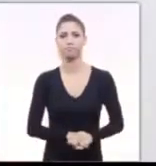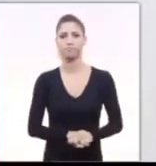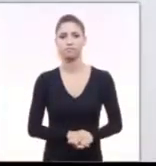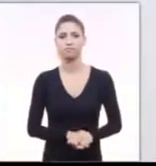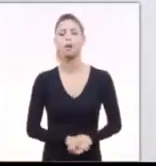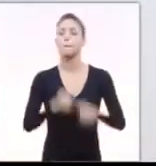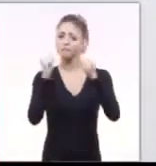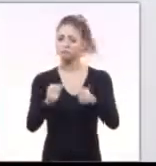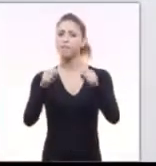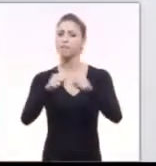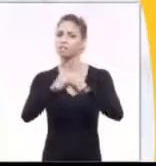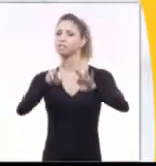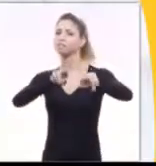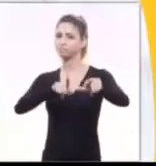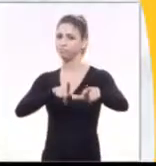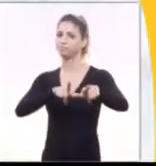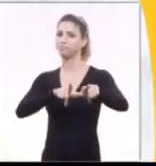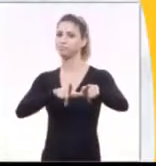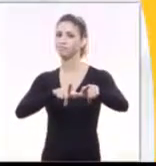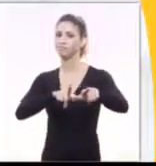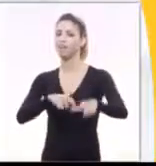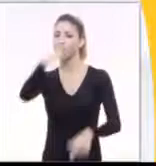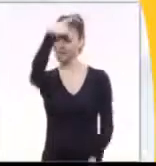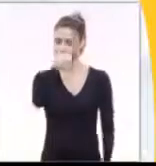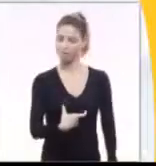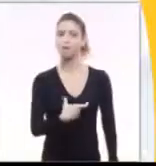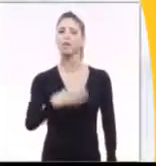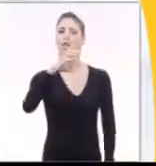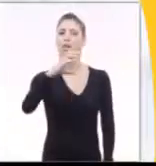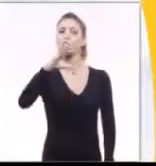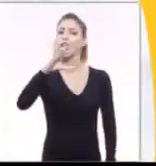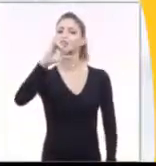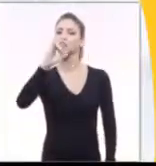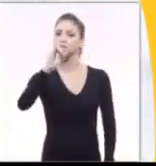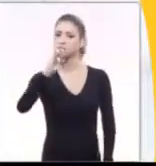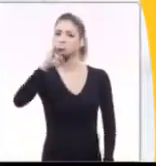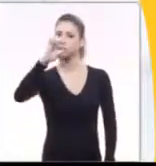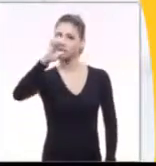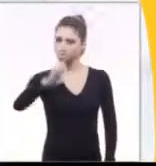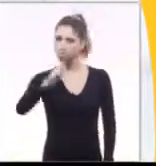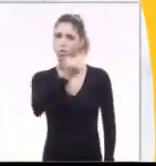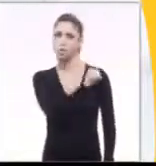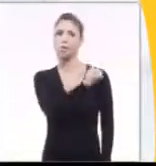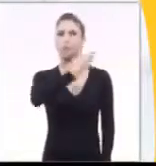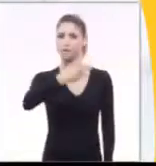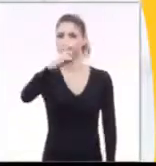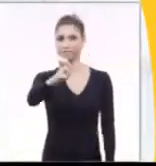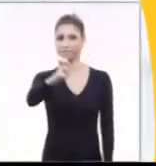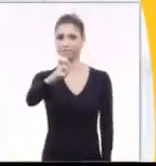mentores de sua candidatura. Podemos fazer diferente. Sou Cristiane Fernandes, sou 45.